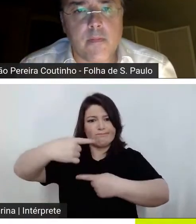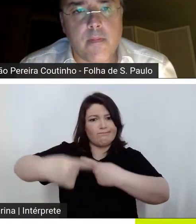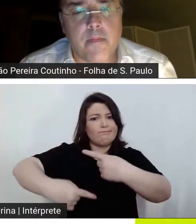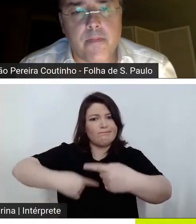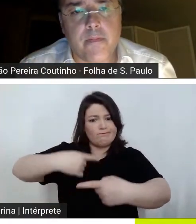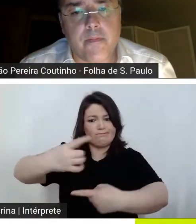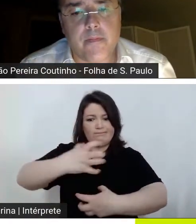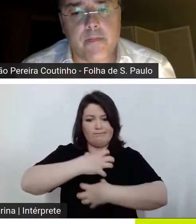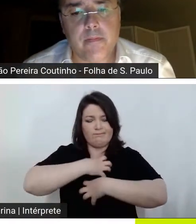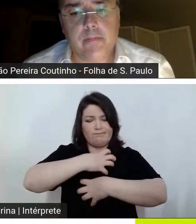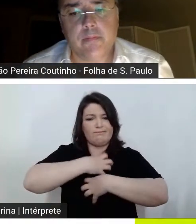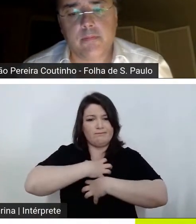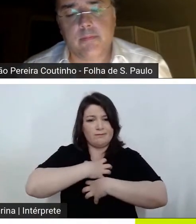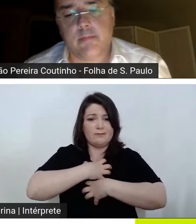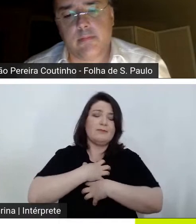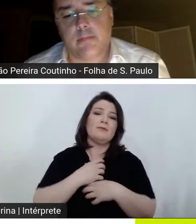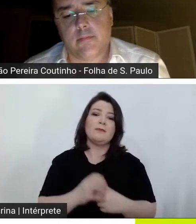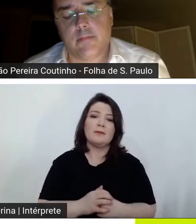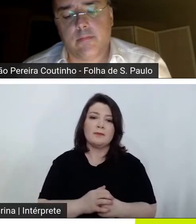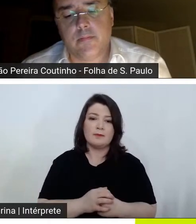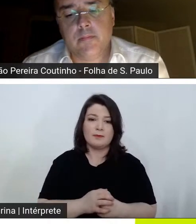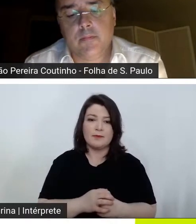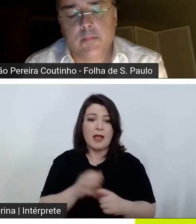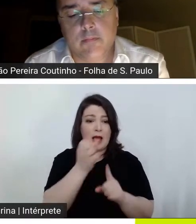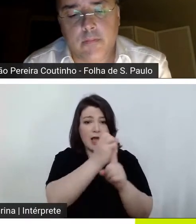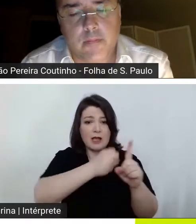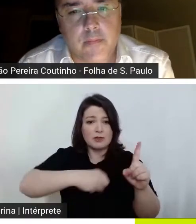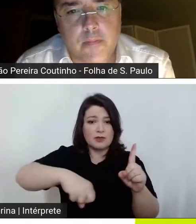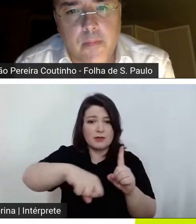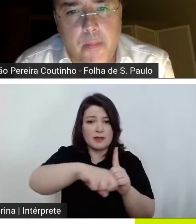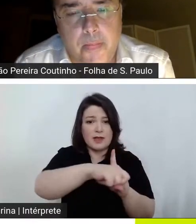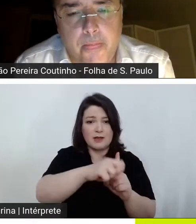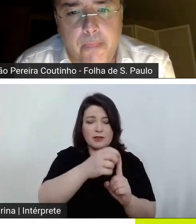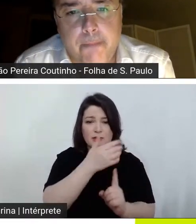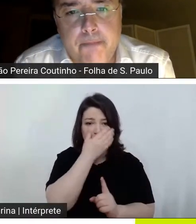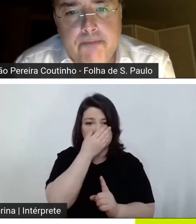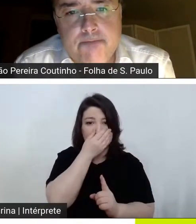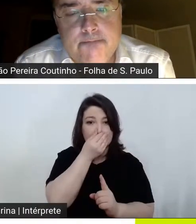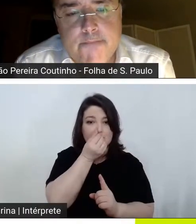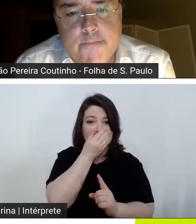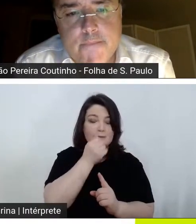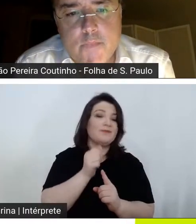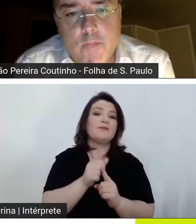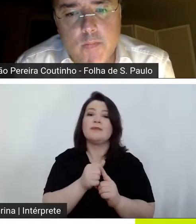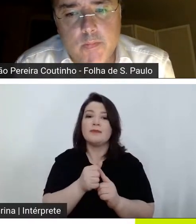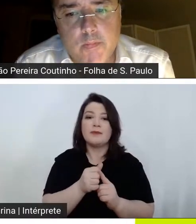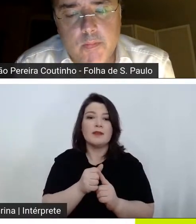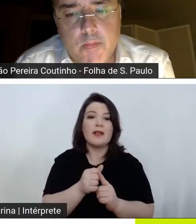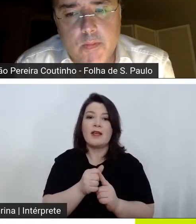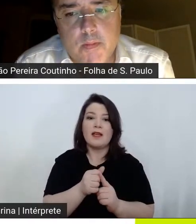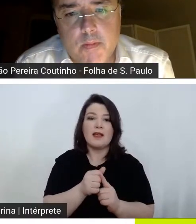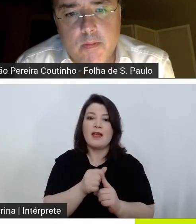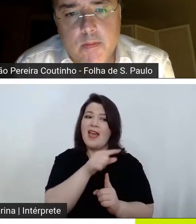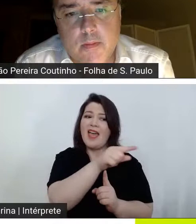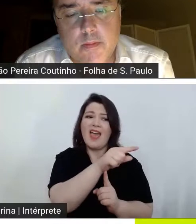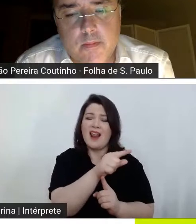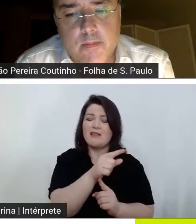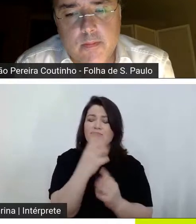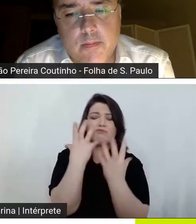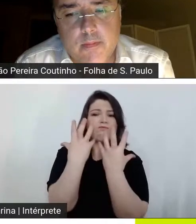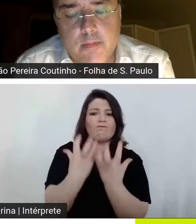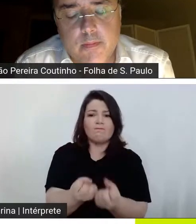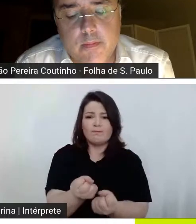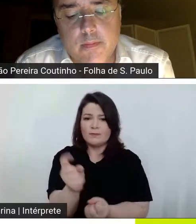sensações e que a a sociedade não é ela não oferece continência para isso pelo